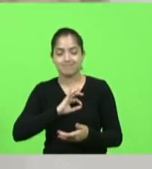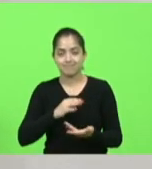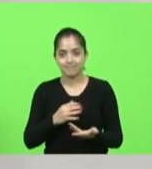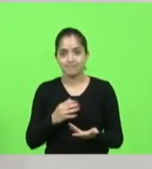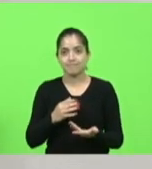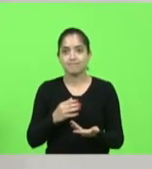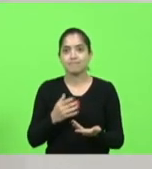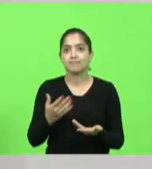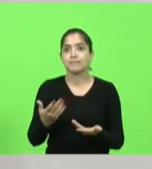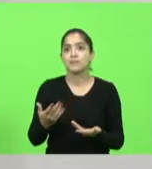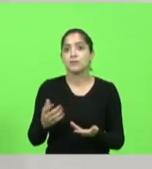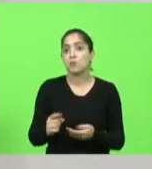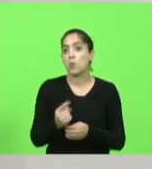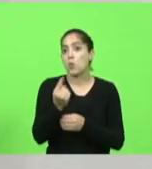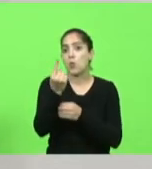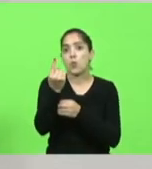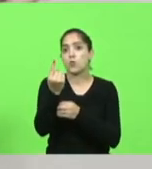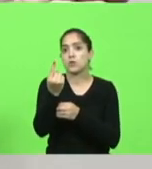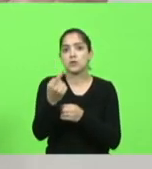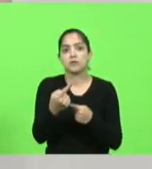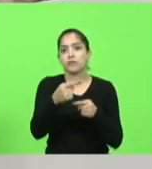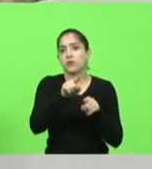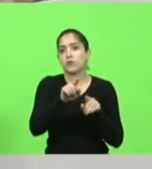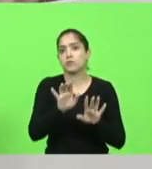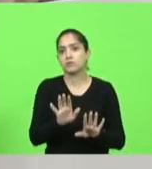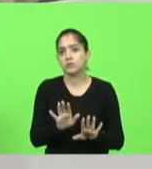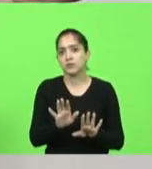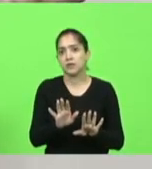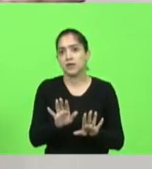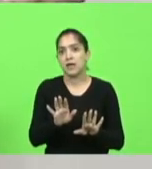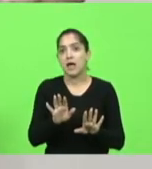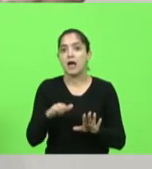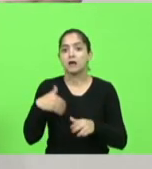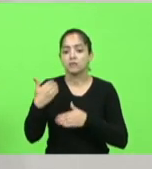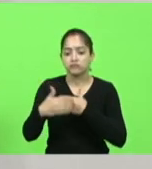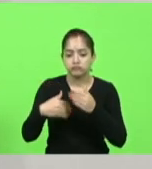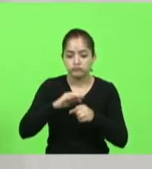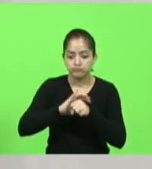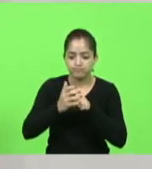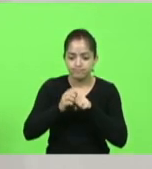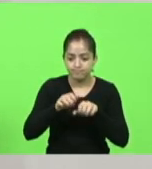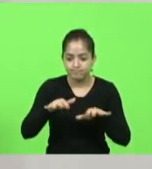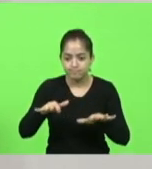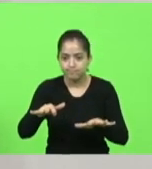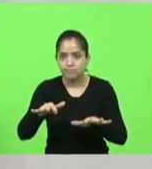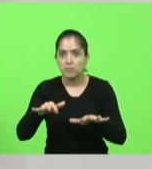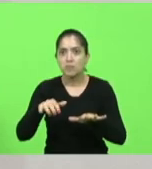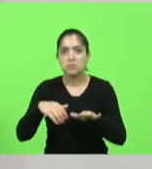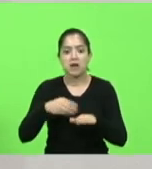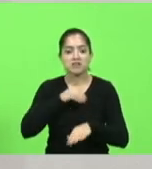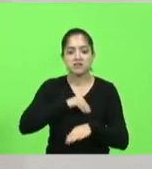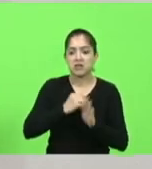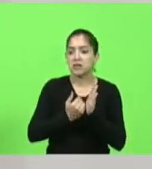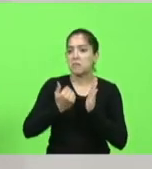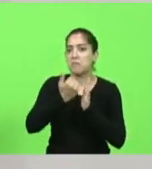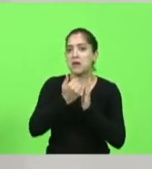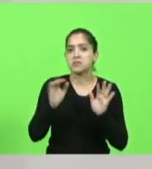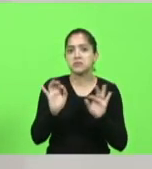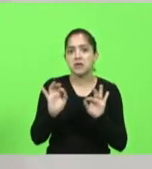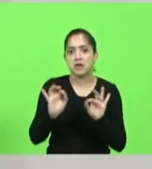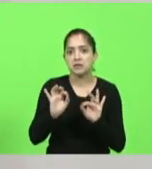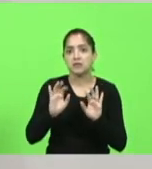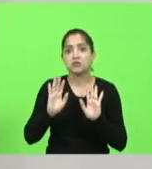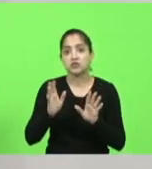foi a única que entrou contra. Aí veio a pandemia, aí ninguém ganhou nada e nós estamos dois